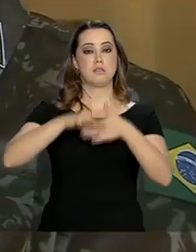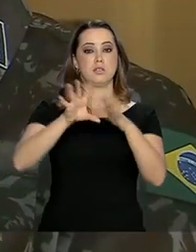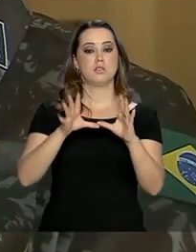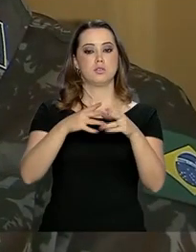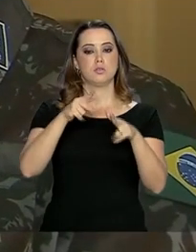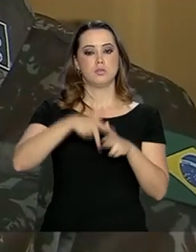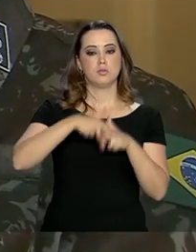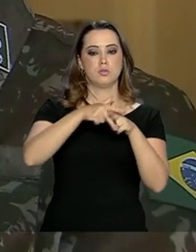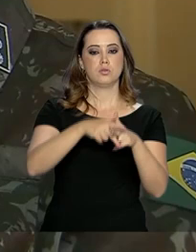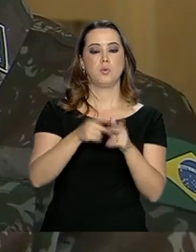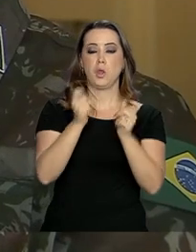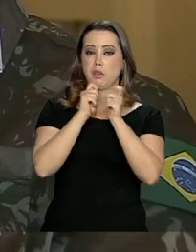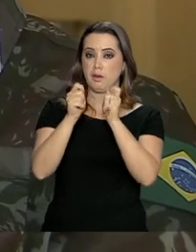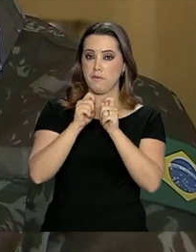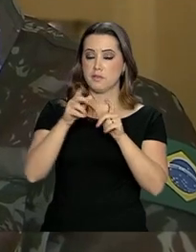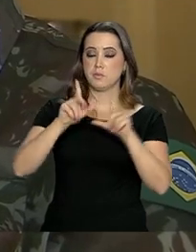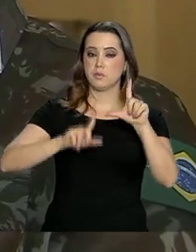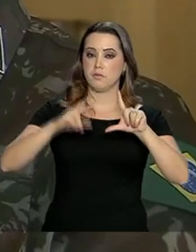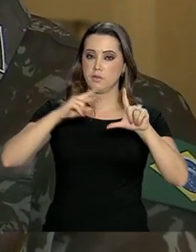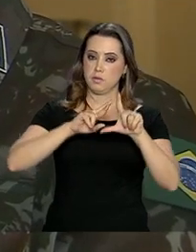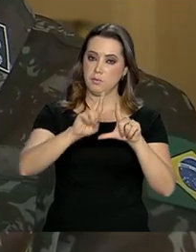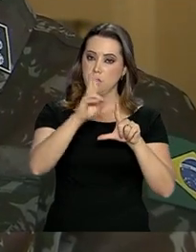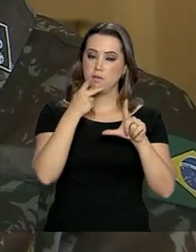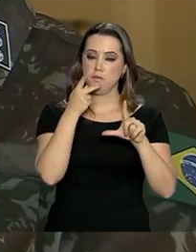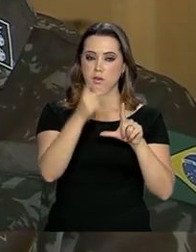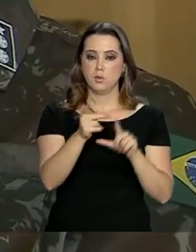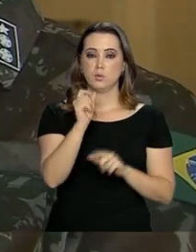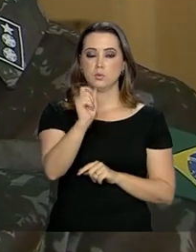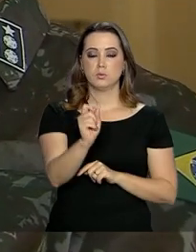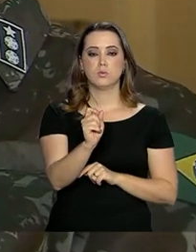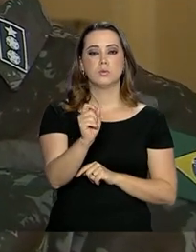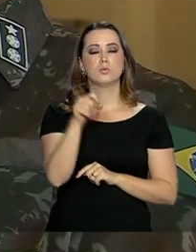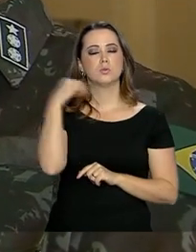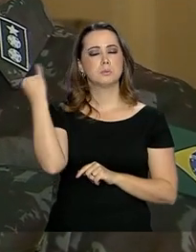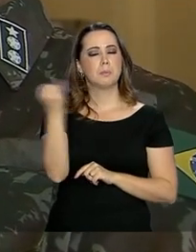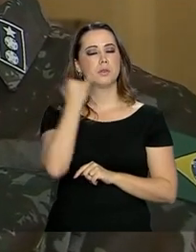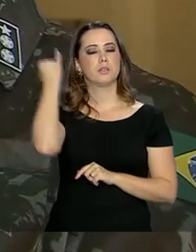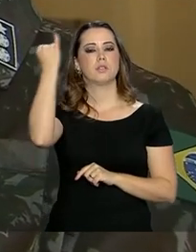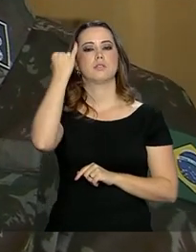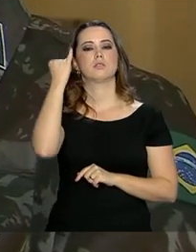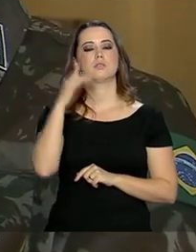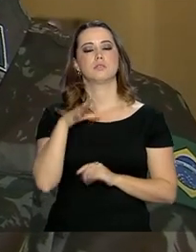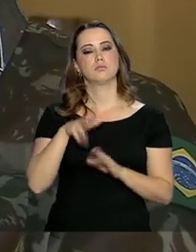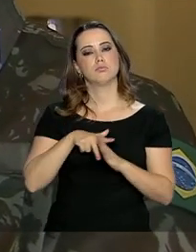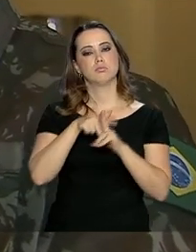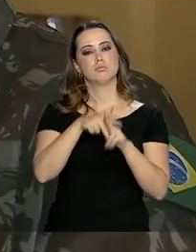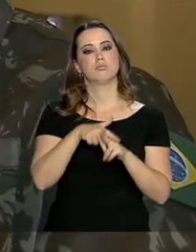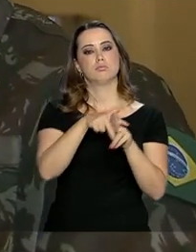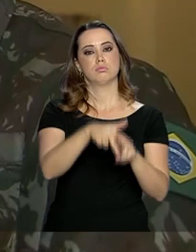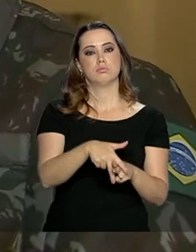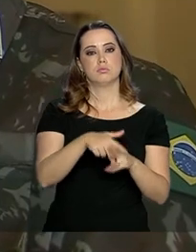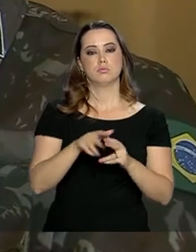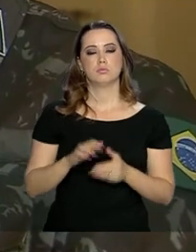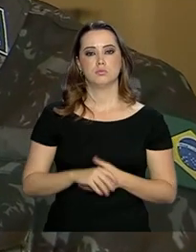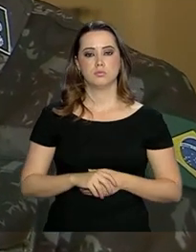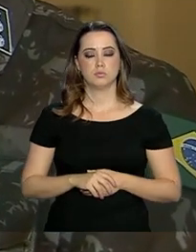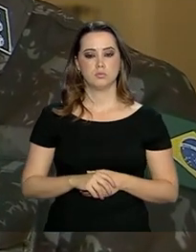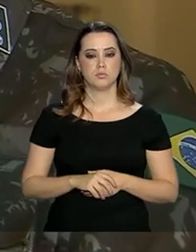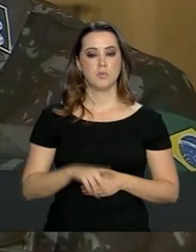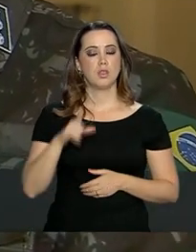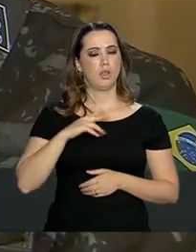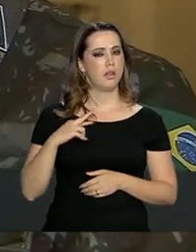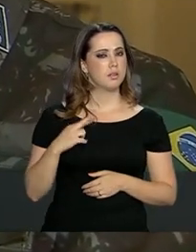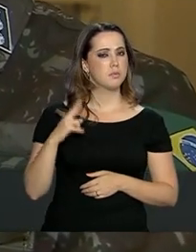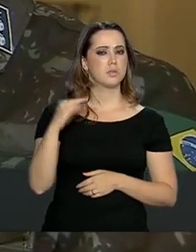Em uma entrevista para a NBR, o tenente-coronel Mariotti falou da importância da cavalaria de guarda. Ela tem uma